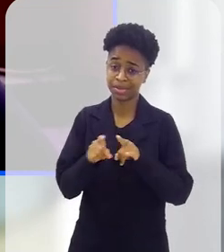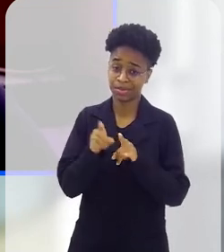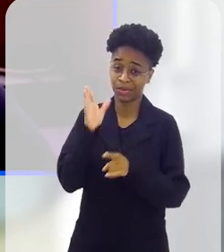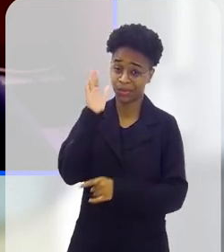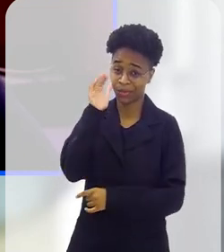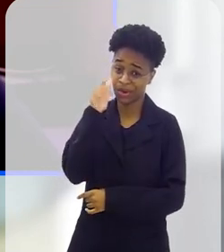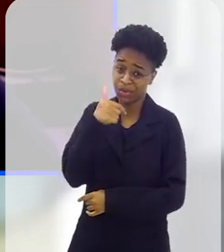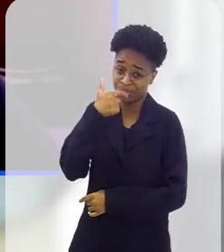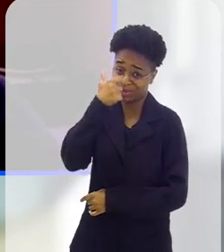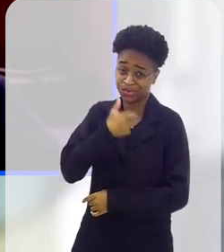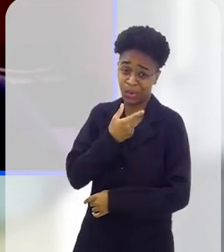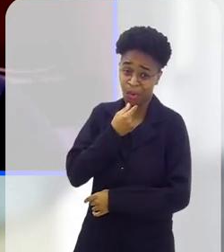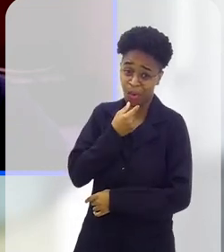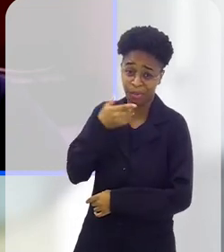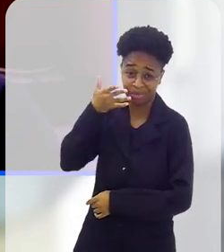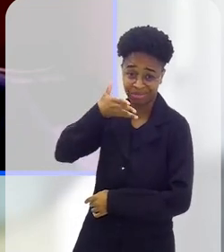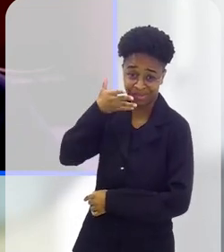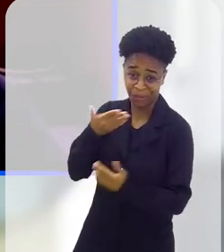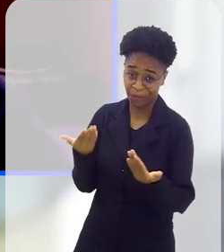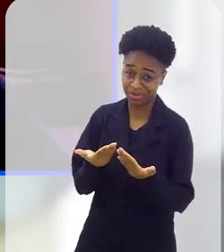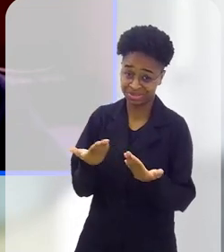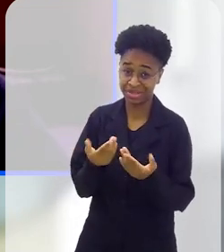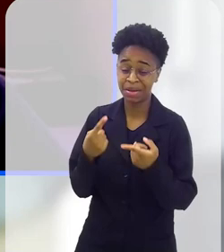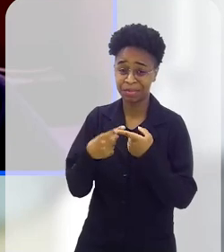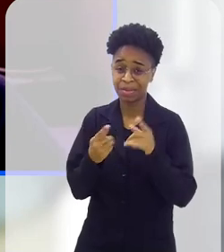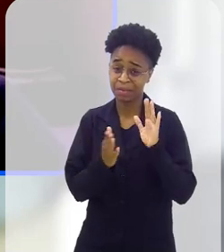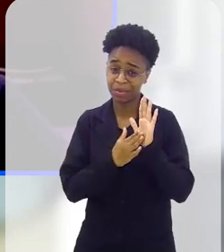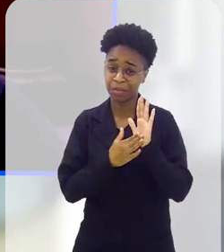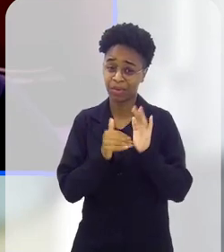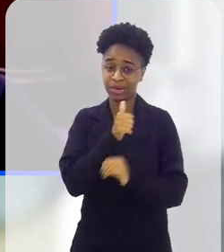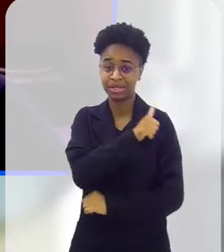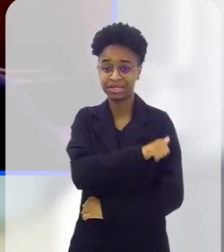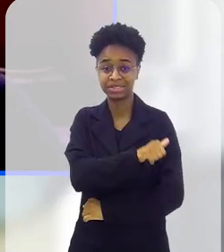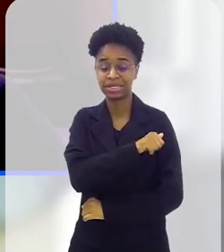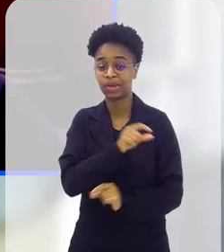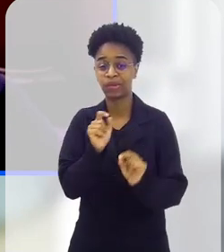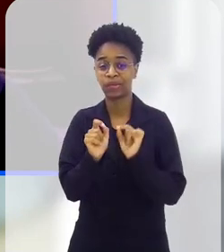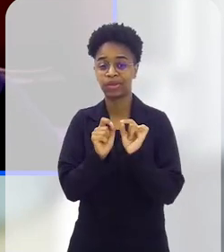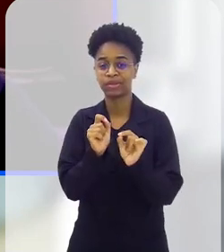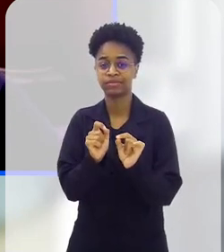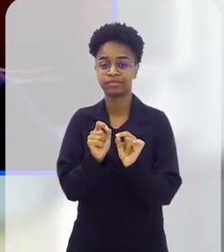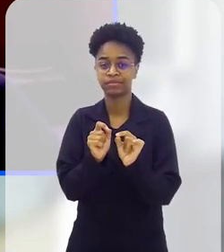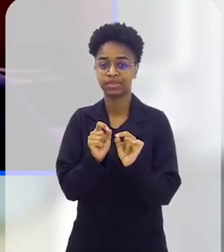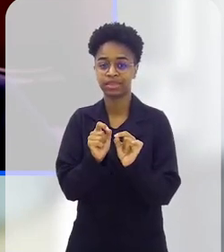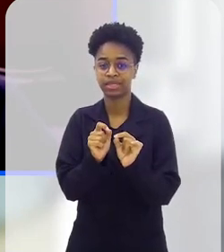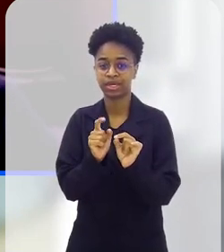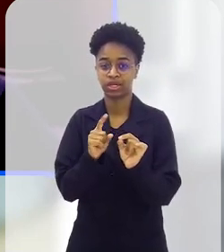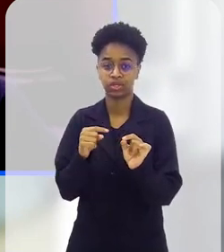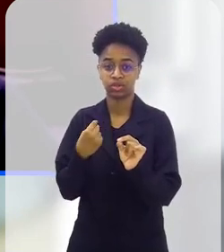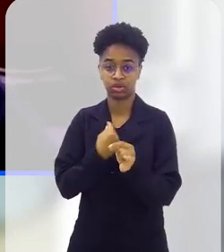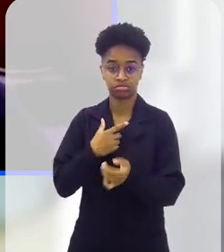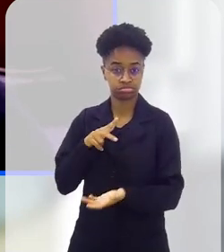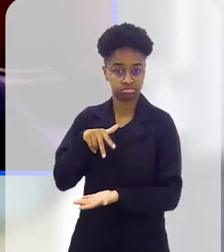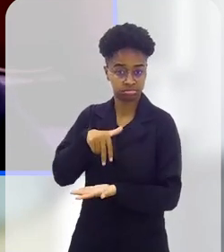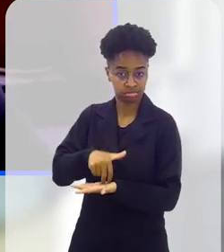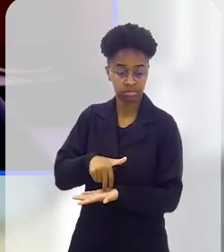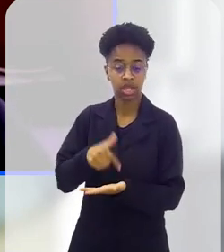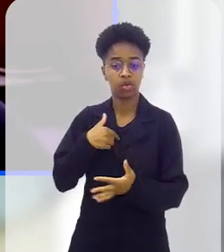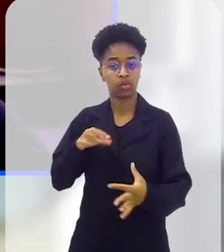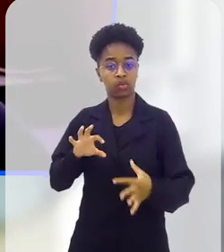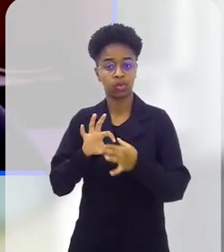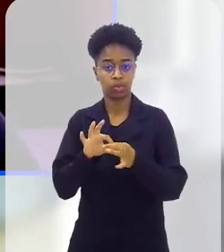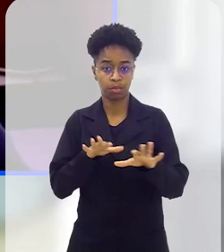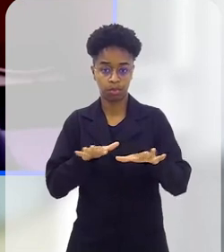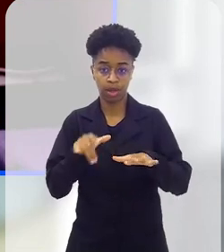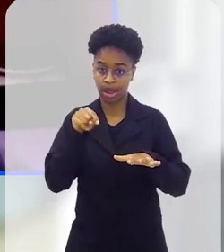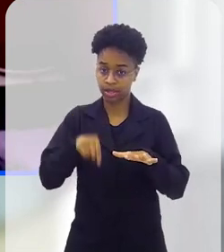até curioso ser eu um homem que está falando agora, a propósito é no Rio de Janeiro que estamos e eu estou